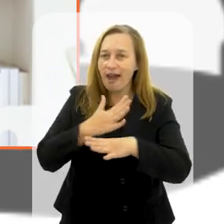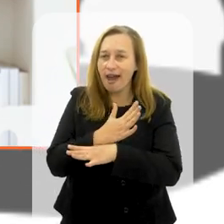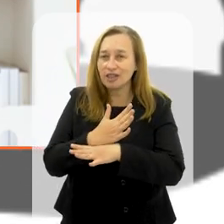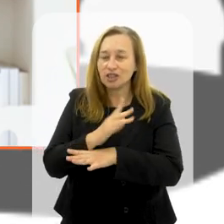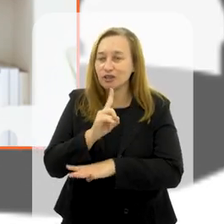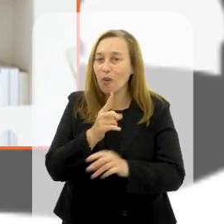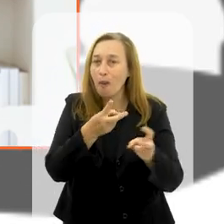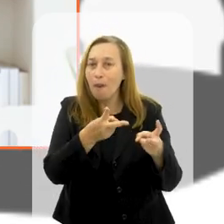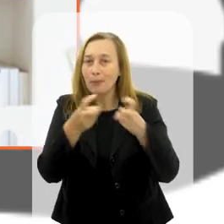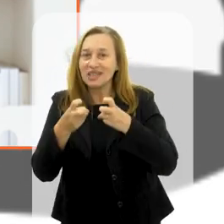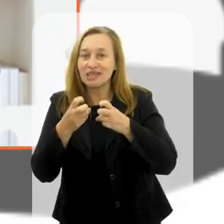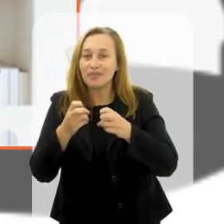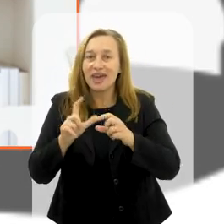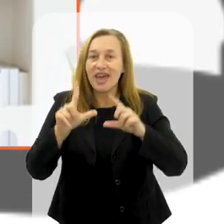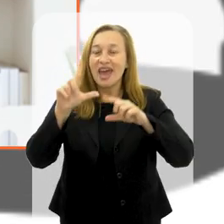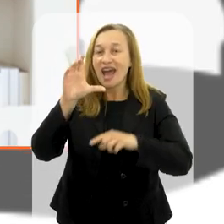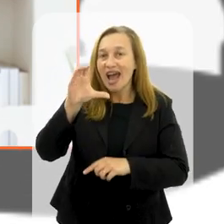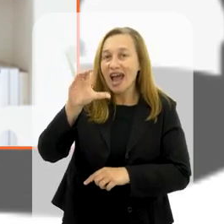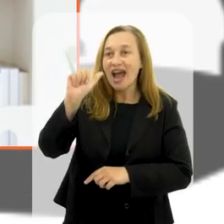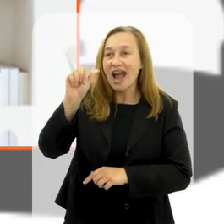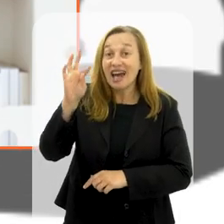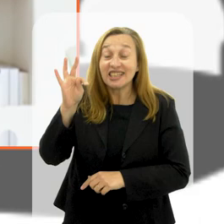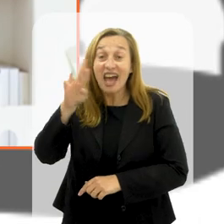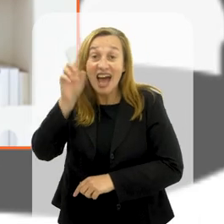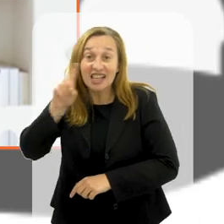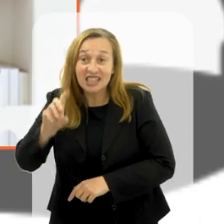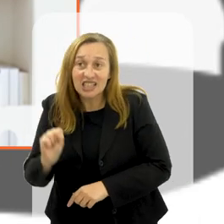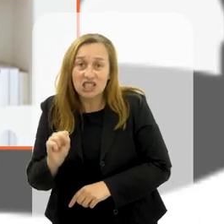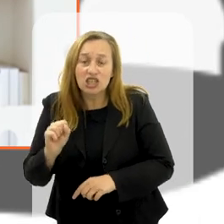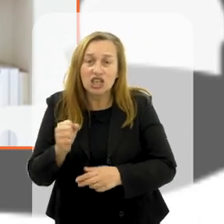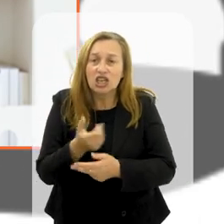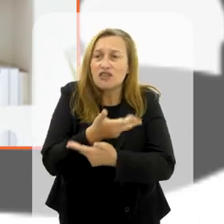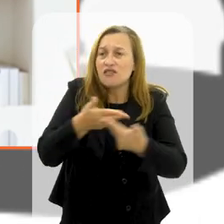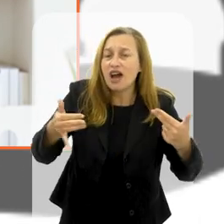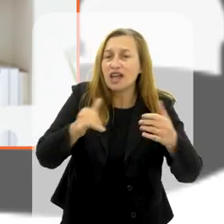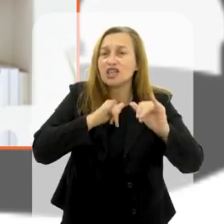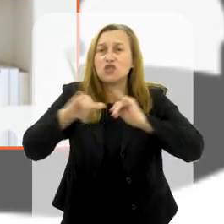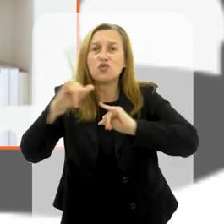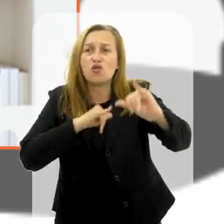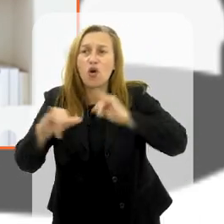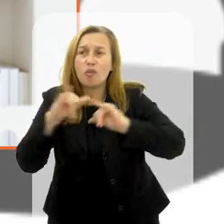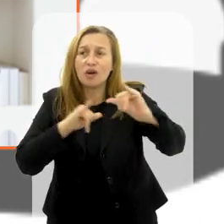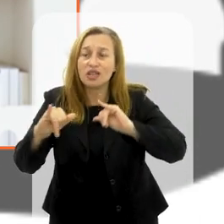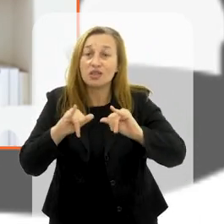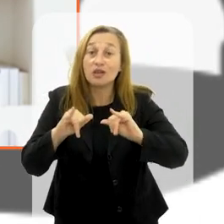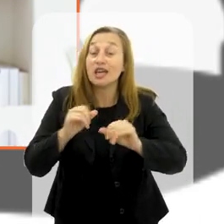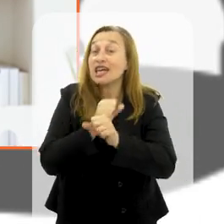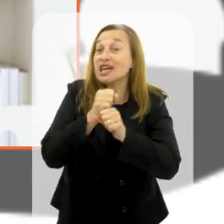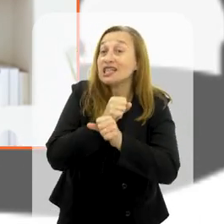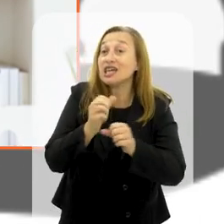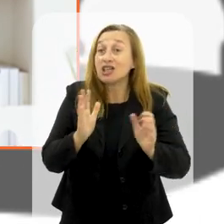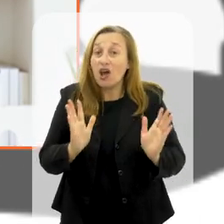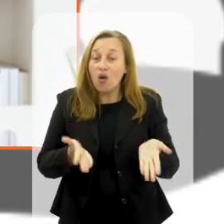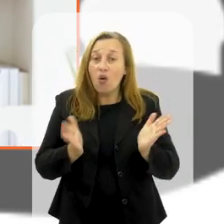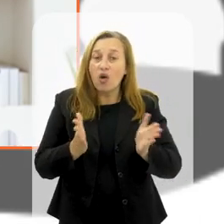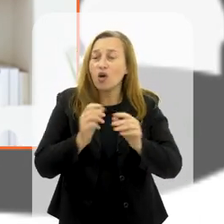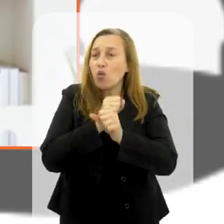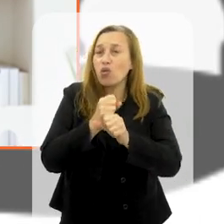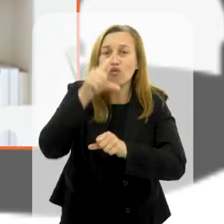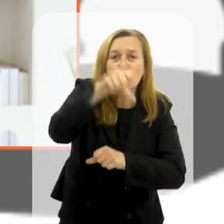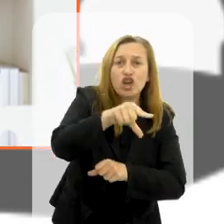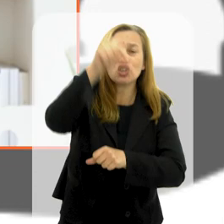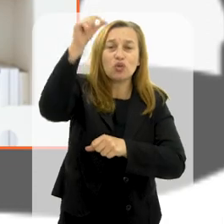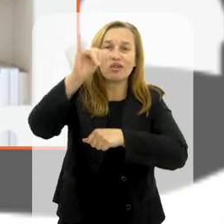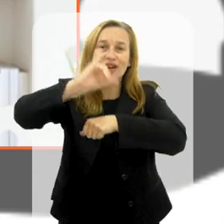e não perceber cartazes, instalações e outras inúmeras sinalizações de que esse ano o Rio foi a